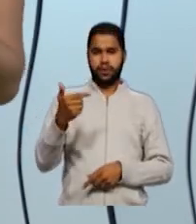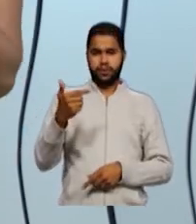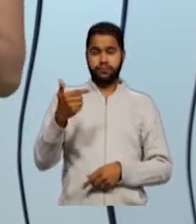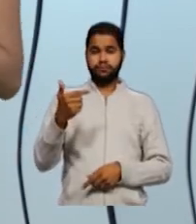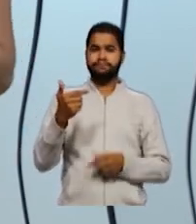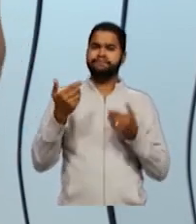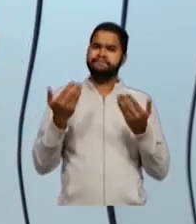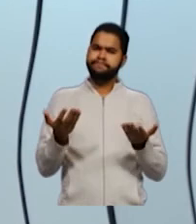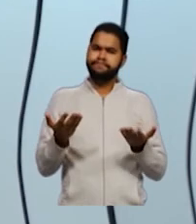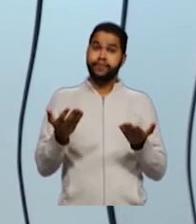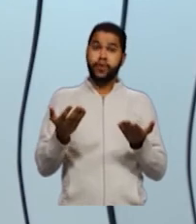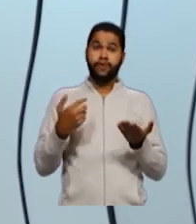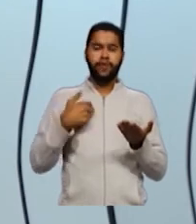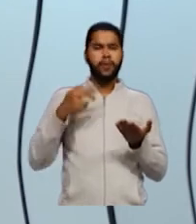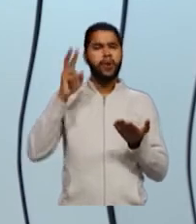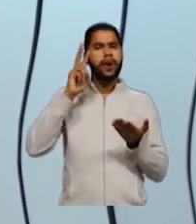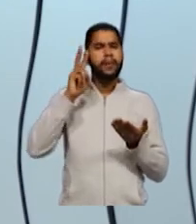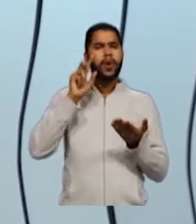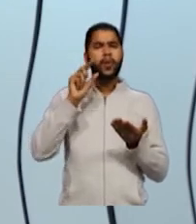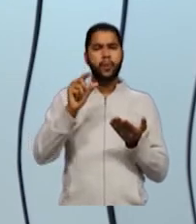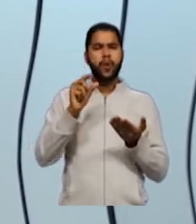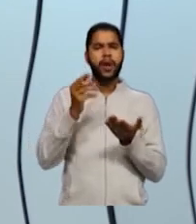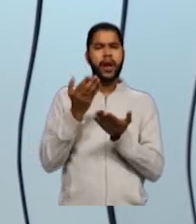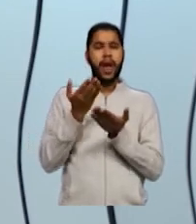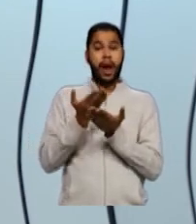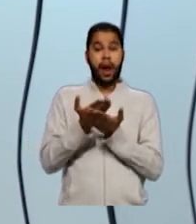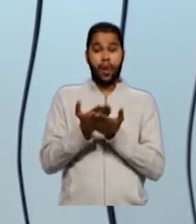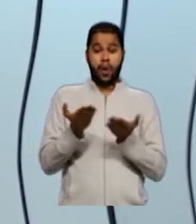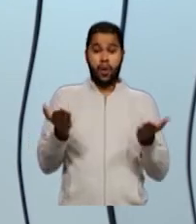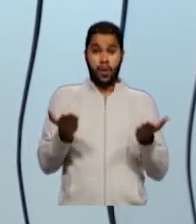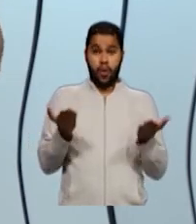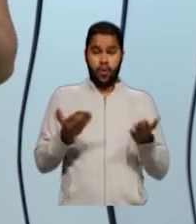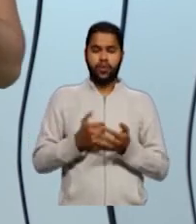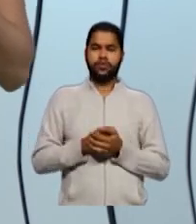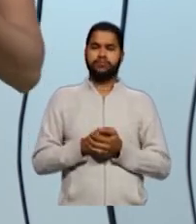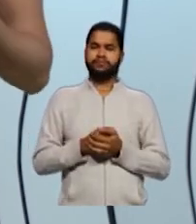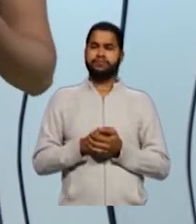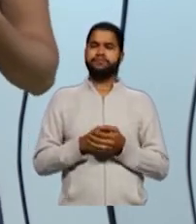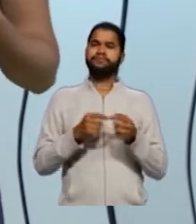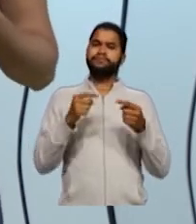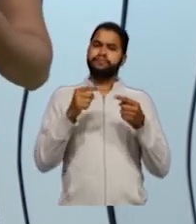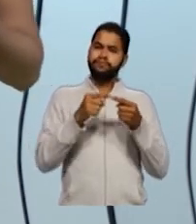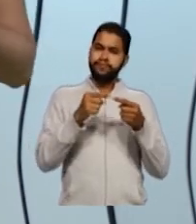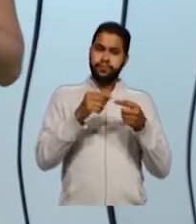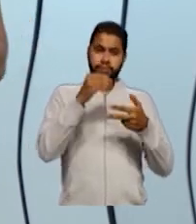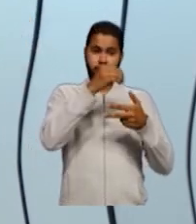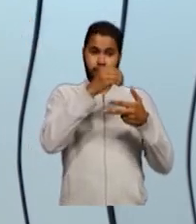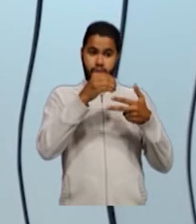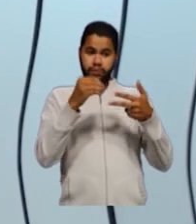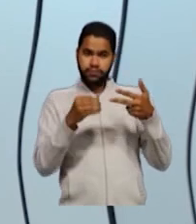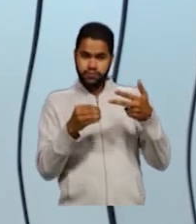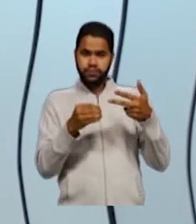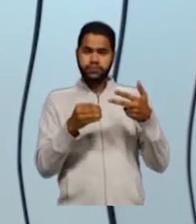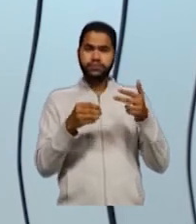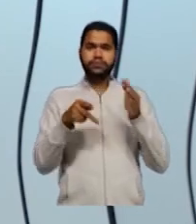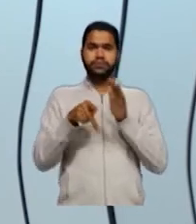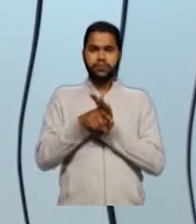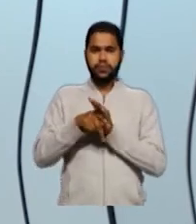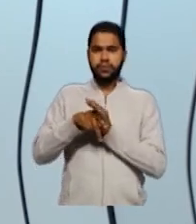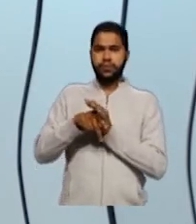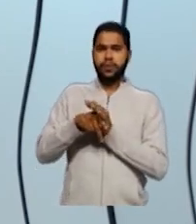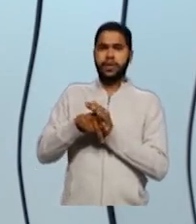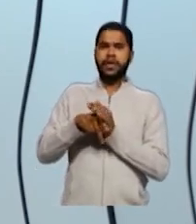Então, vamos recapitular um pouquinho do que nós vimos na aula de hoje. Então, nós vimos a questão do Enem sobre os